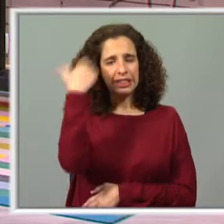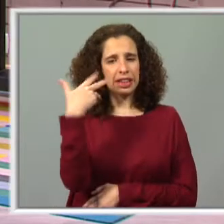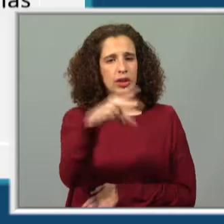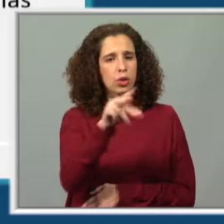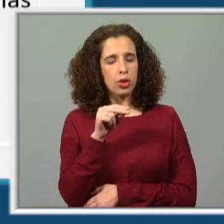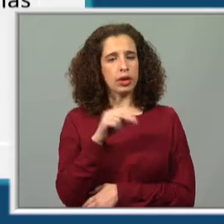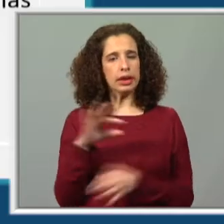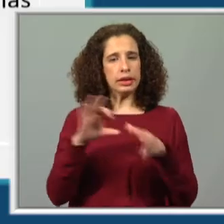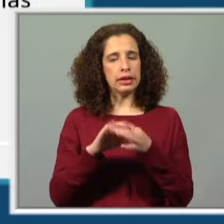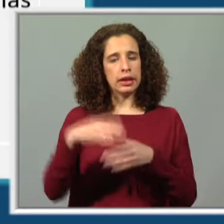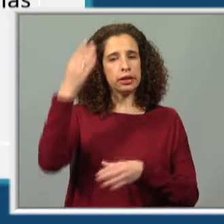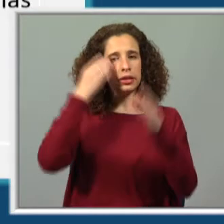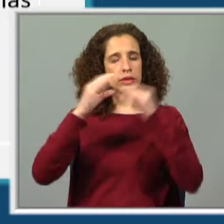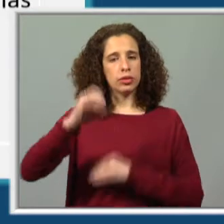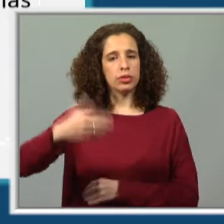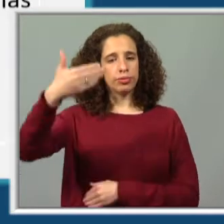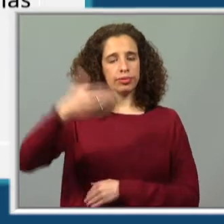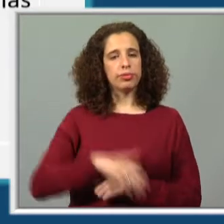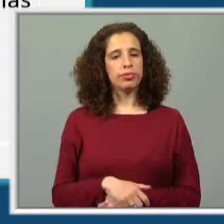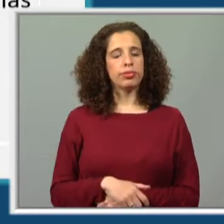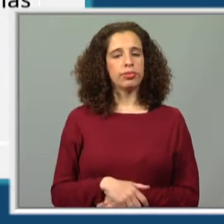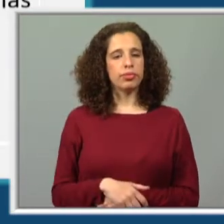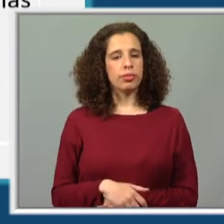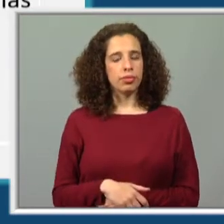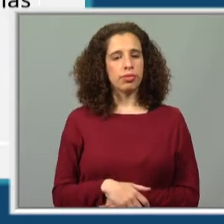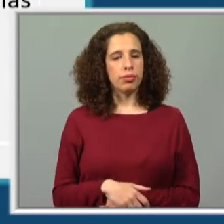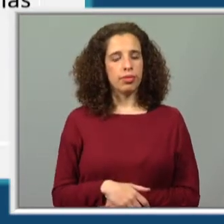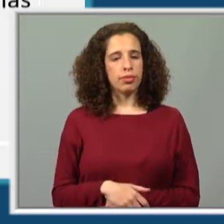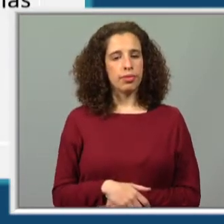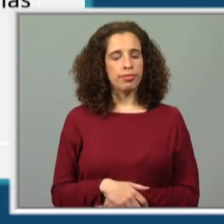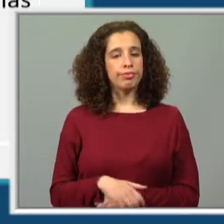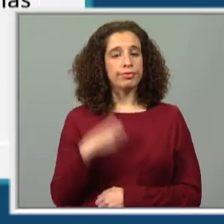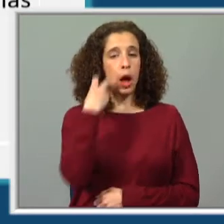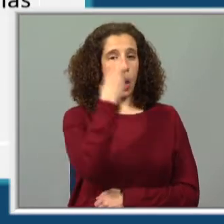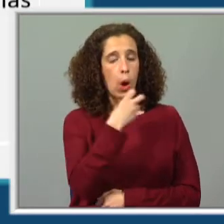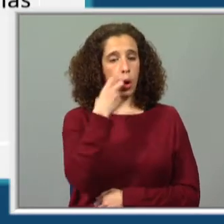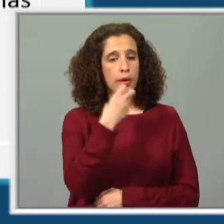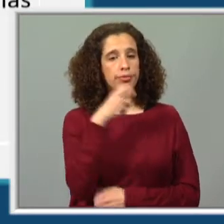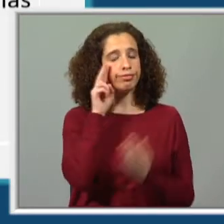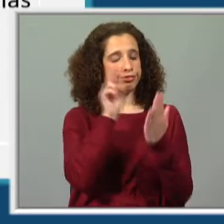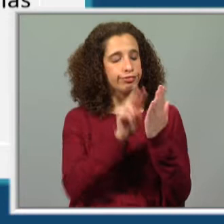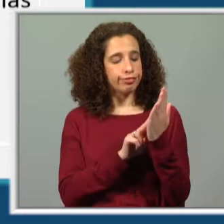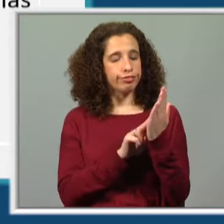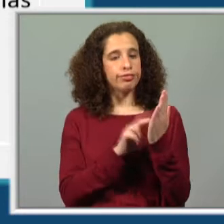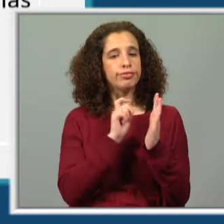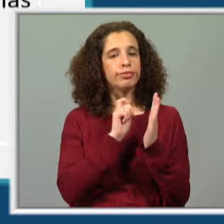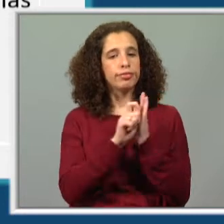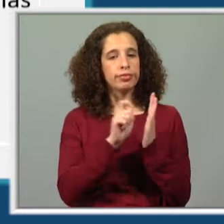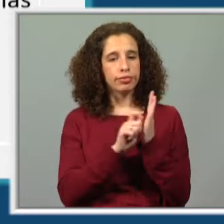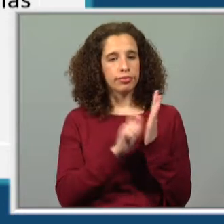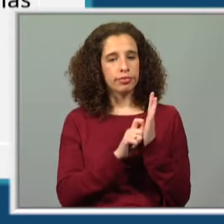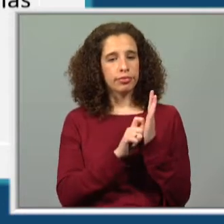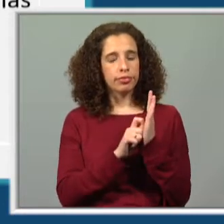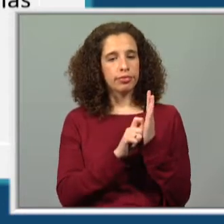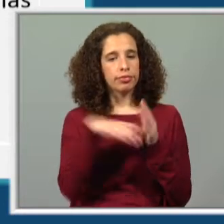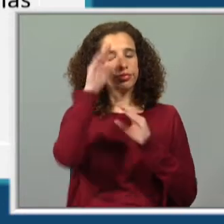termos de aprendizagens essenciais, mobilizámos então os domínios da oralidade, da leitura, da escrita